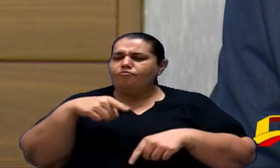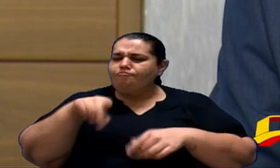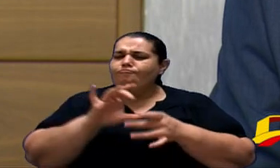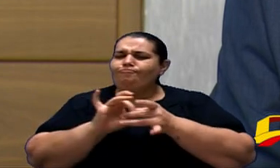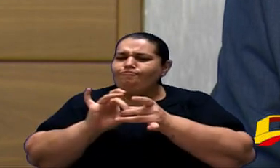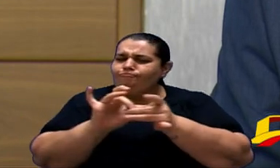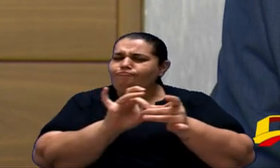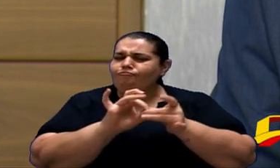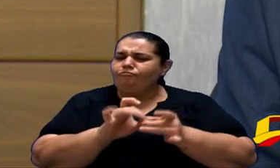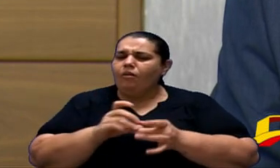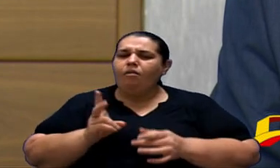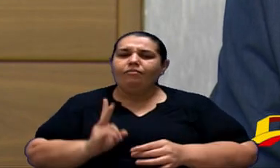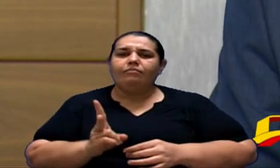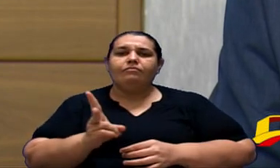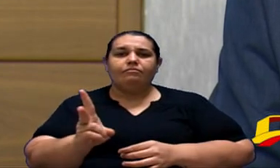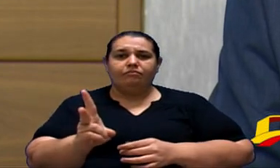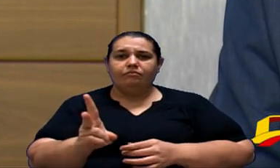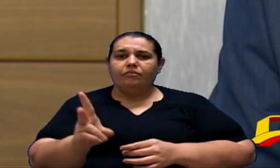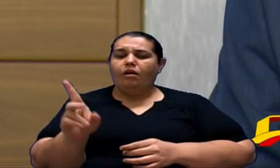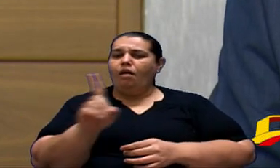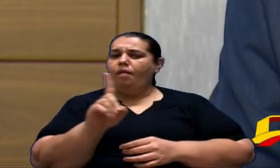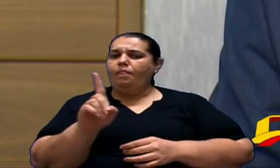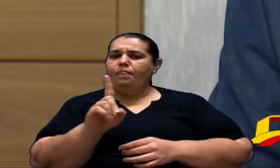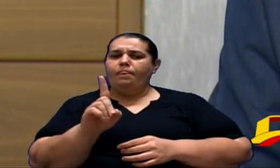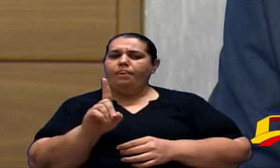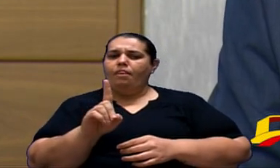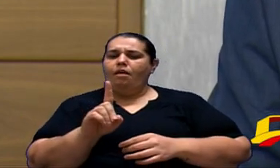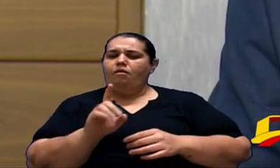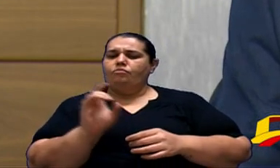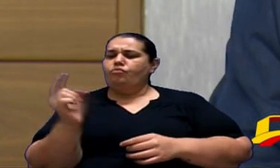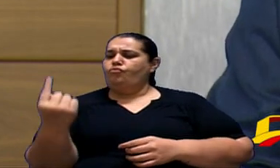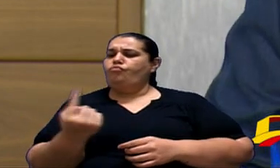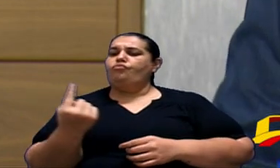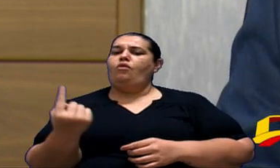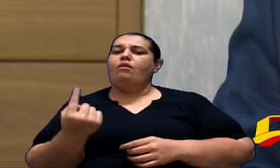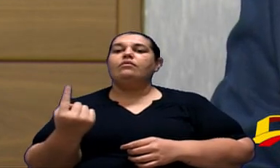junto com eles eles não vão ficar desamparados pode ter certeza disso